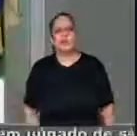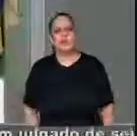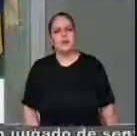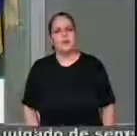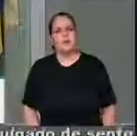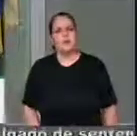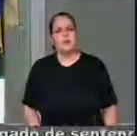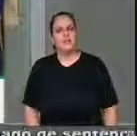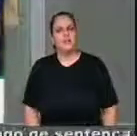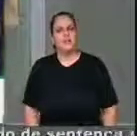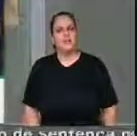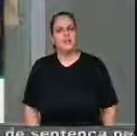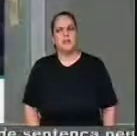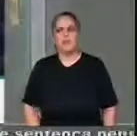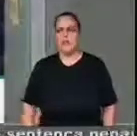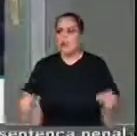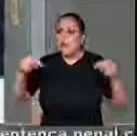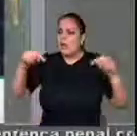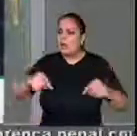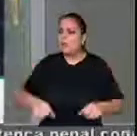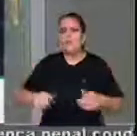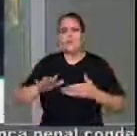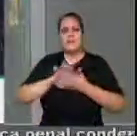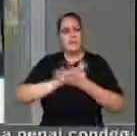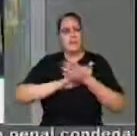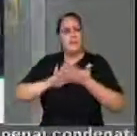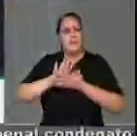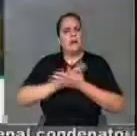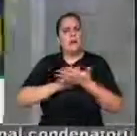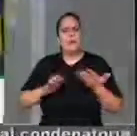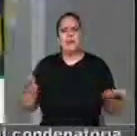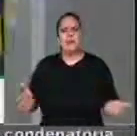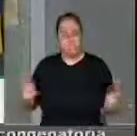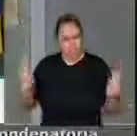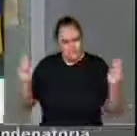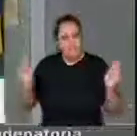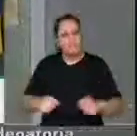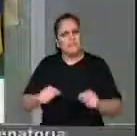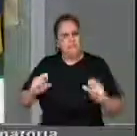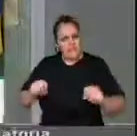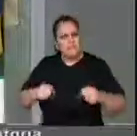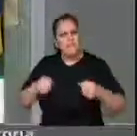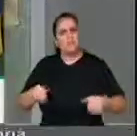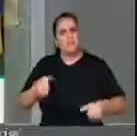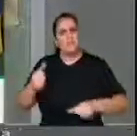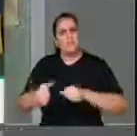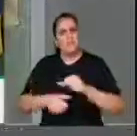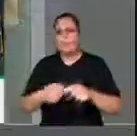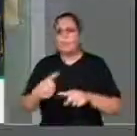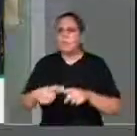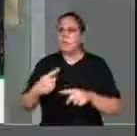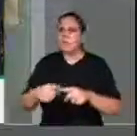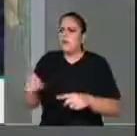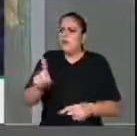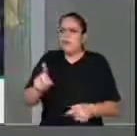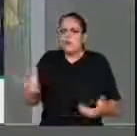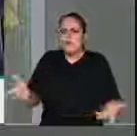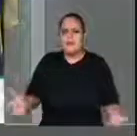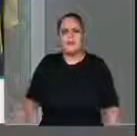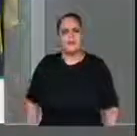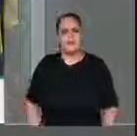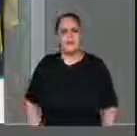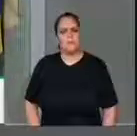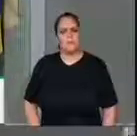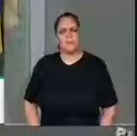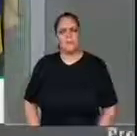quando quer, faz, como é que a gente não consegue dar uma resposta à sociedade. Ainda ontem, via um